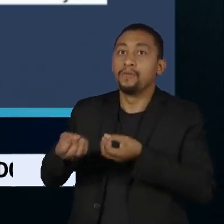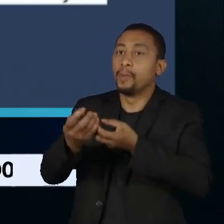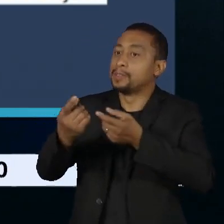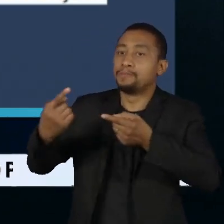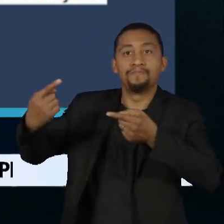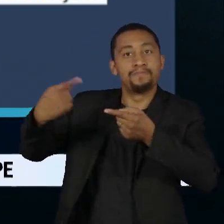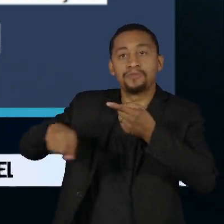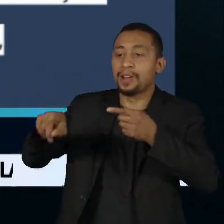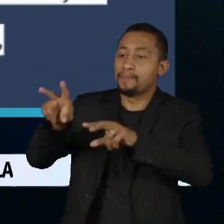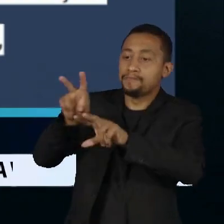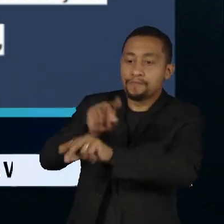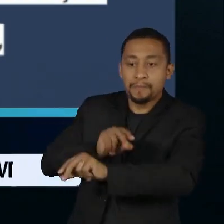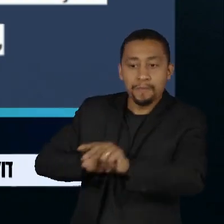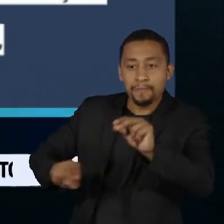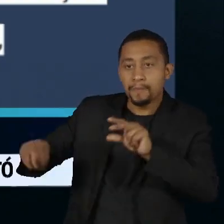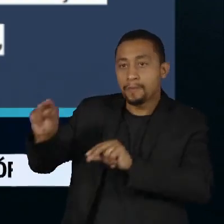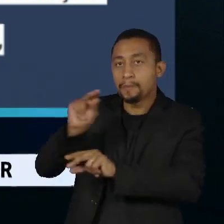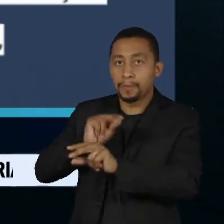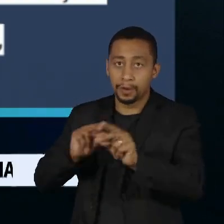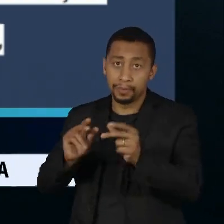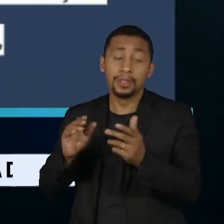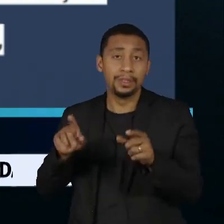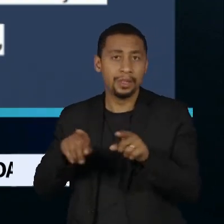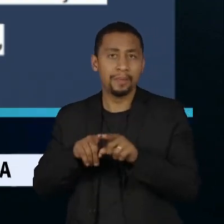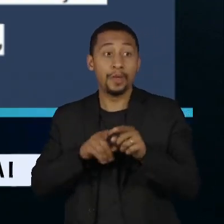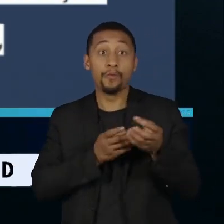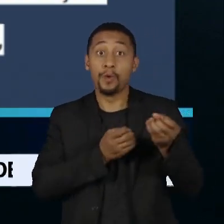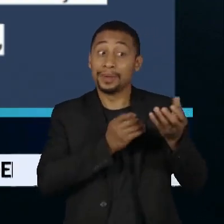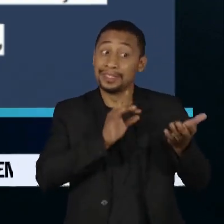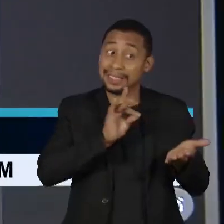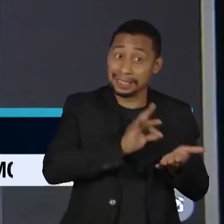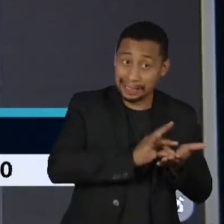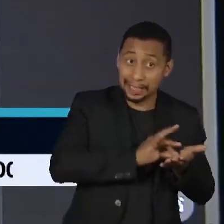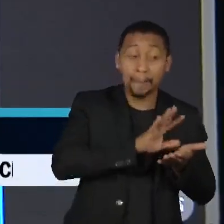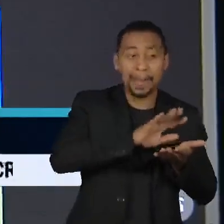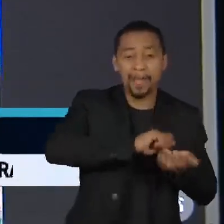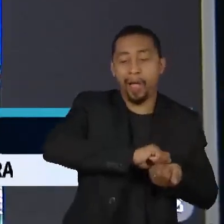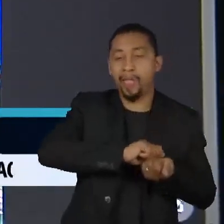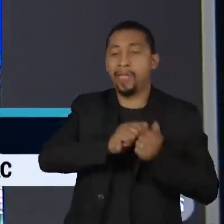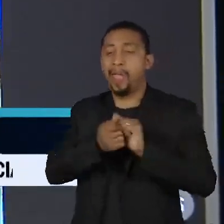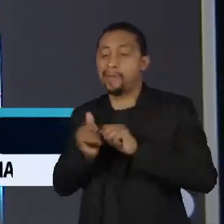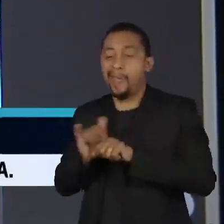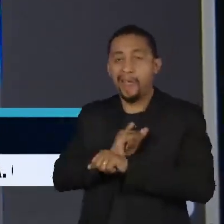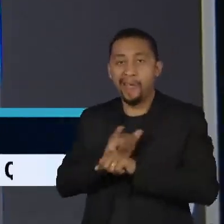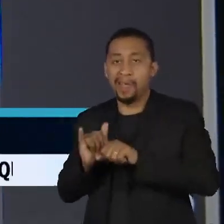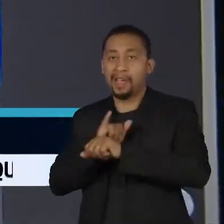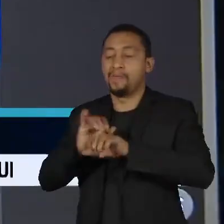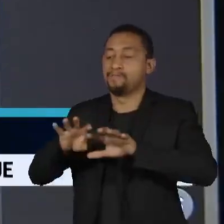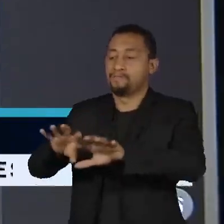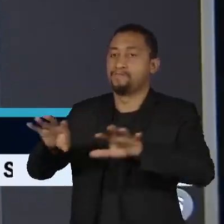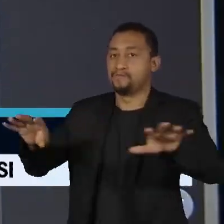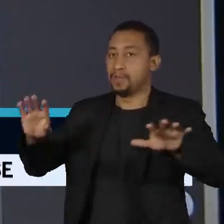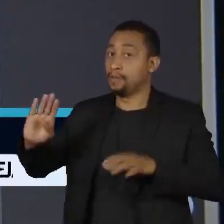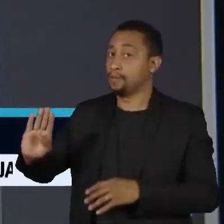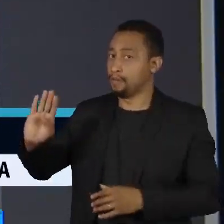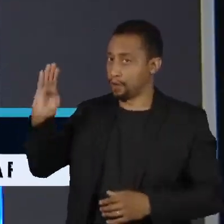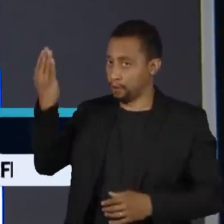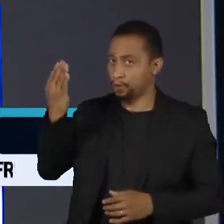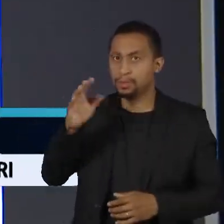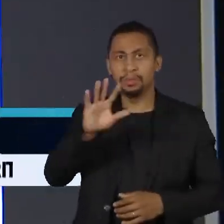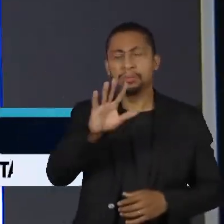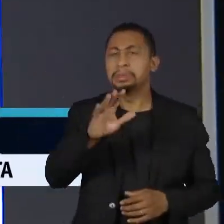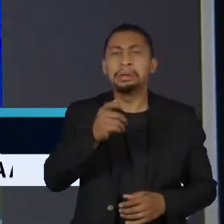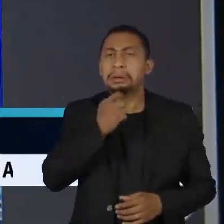e a associação de fatos verdadeiros a conclusões falsas. Mas os pesquisadores ressaltam que ainda não há uma